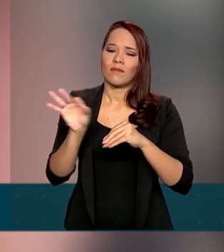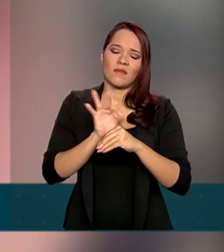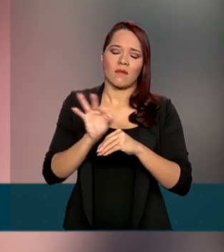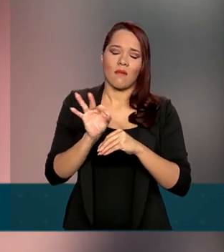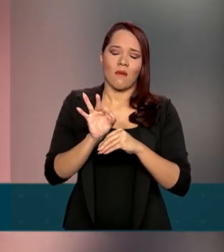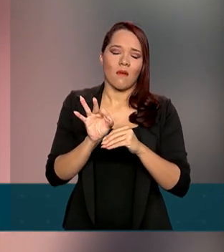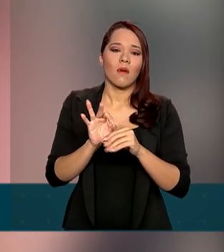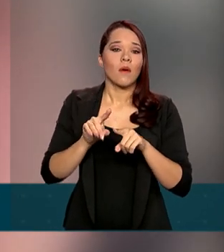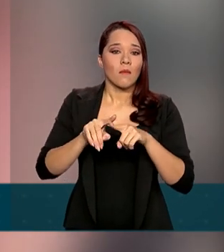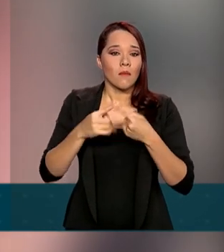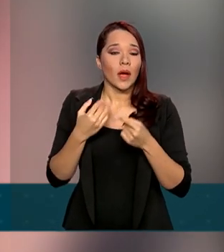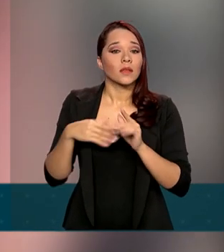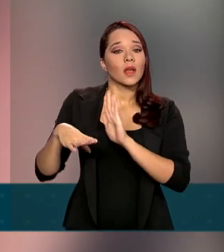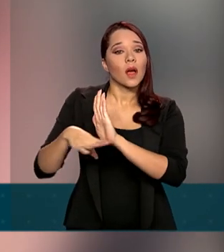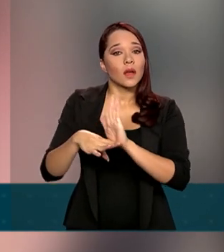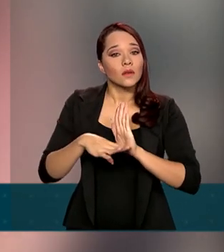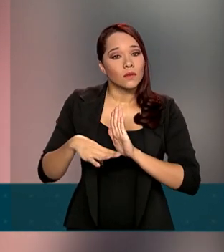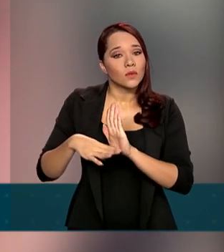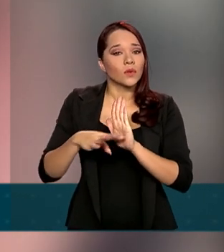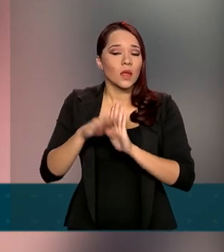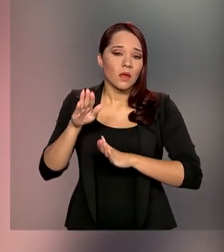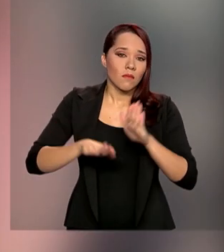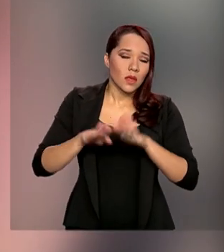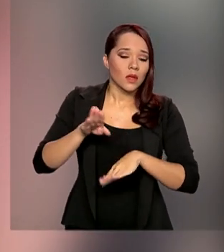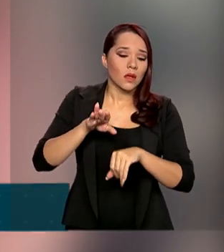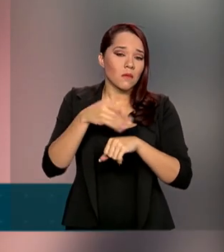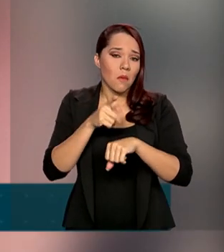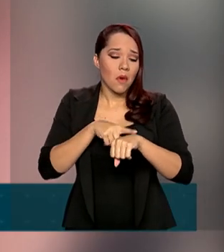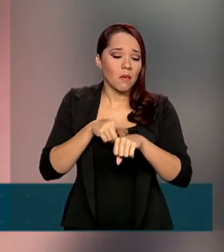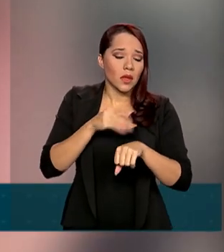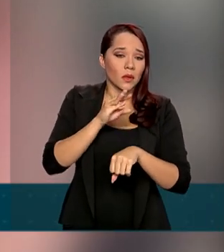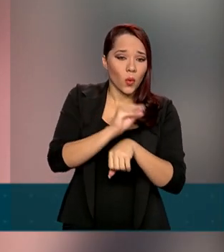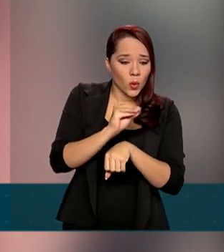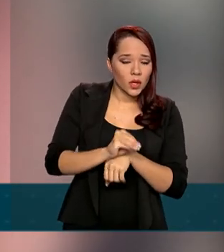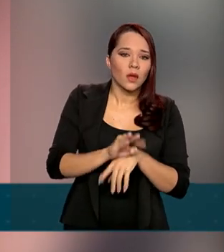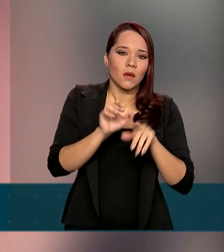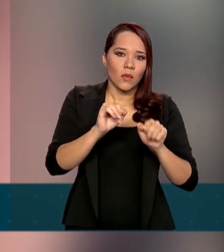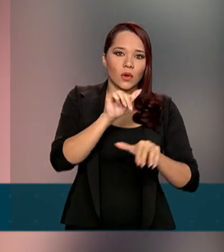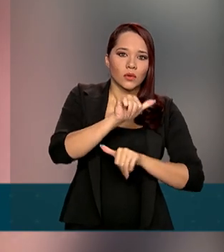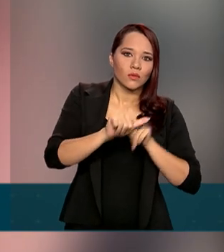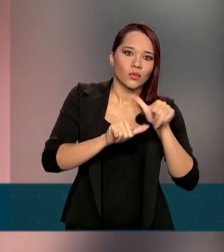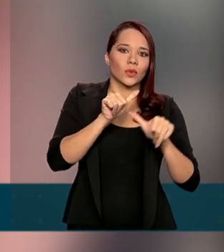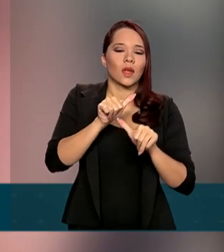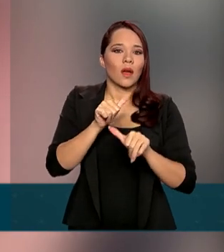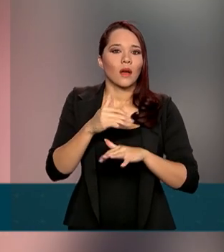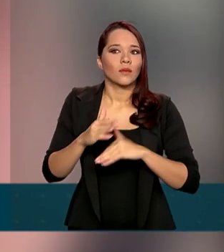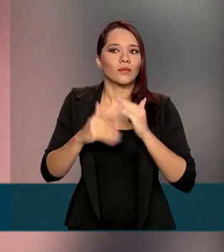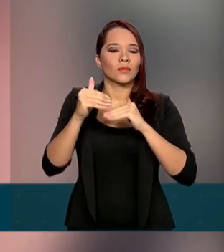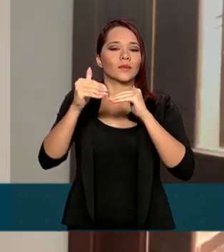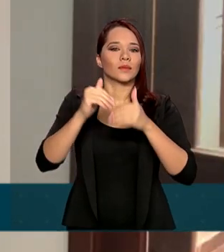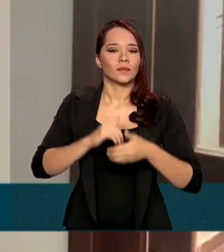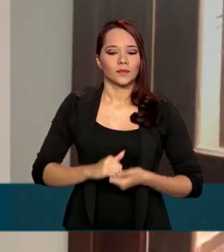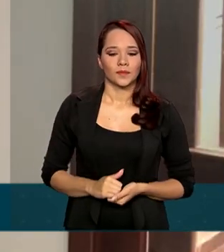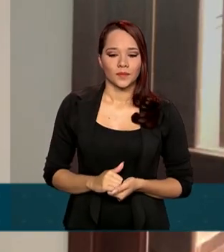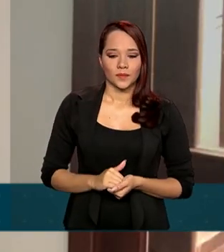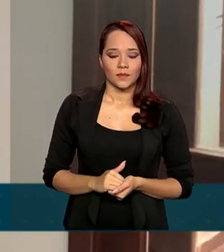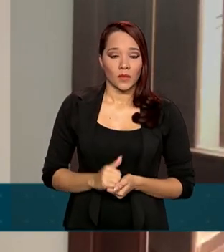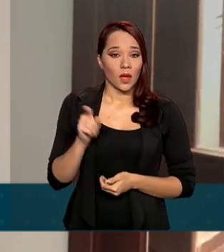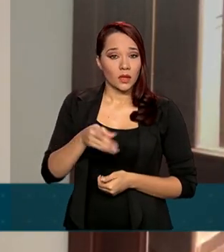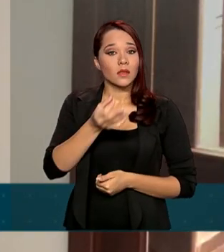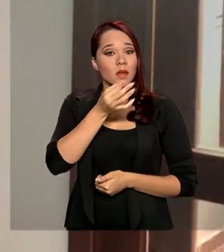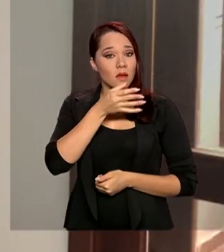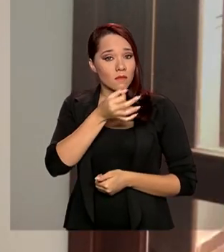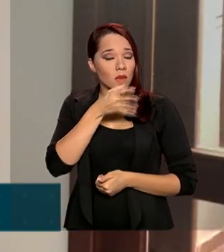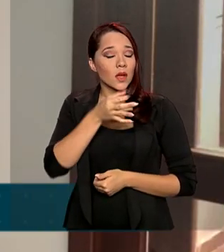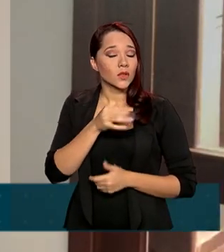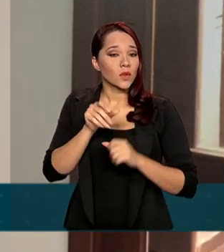é um tratamento que compõe, e dependendo do momento em o paciente é tratado, pode modificar bastante o seu fenótipo. Esse remédio, que